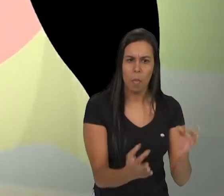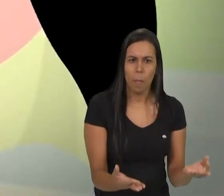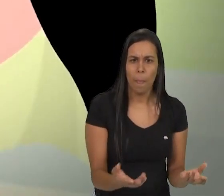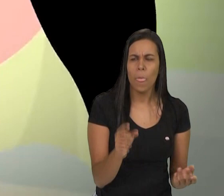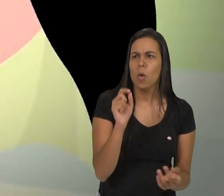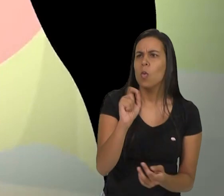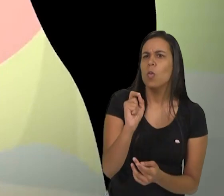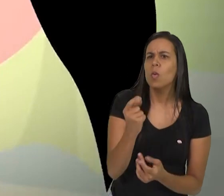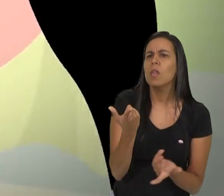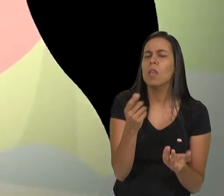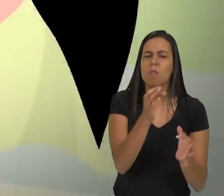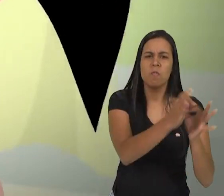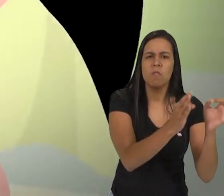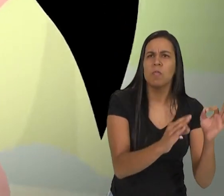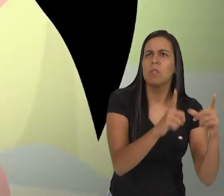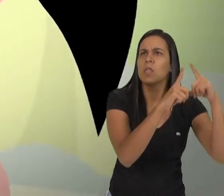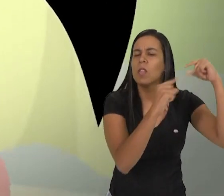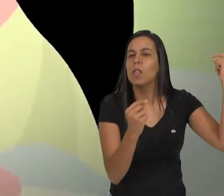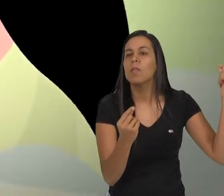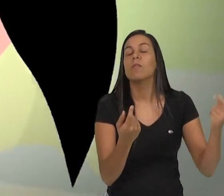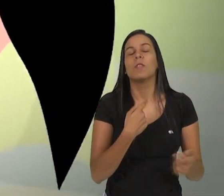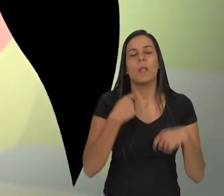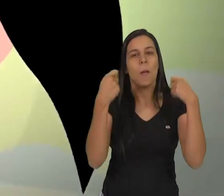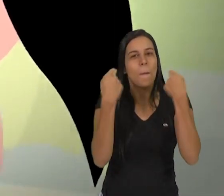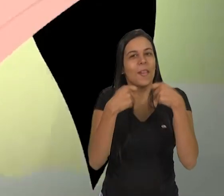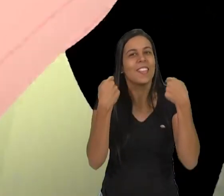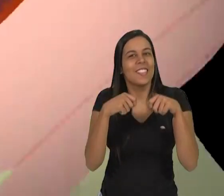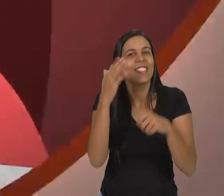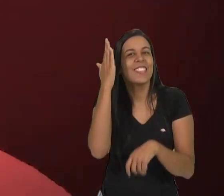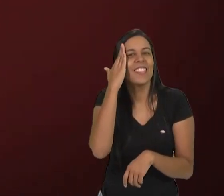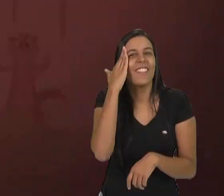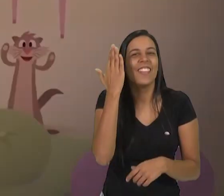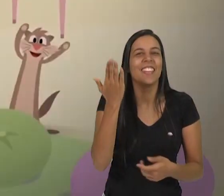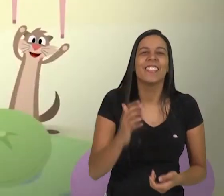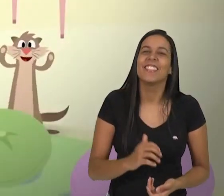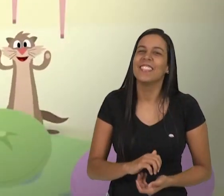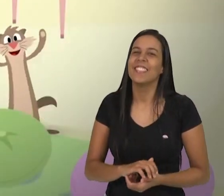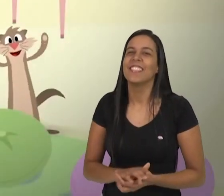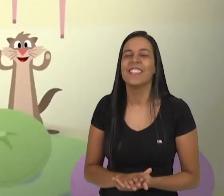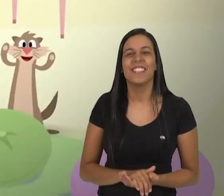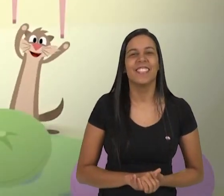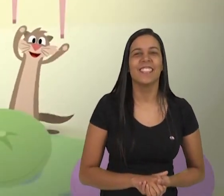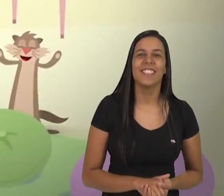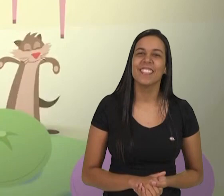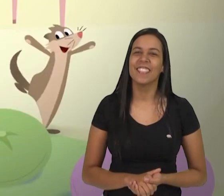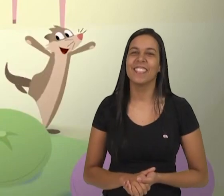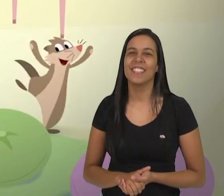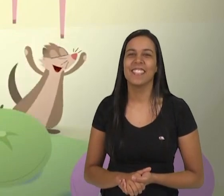quero saber Afinal, o que são esses buracos na lua? Eu preciso saber Eu